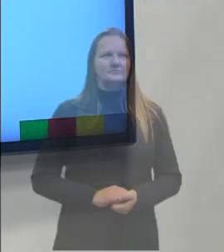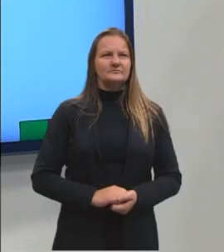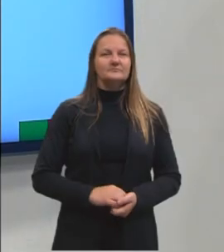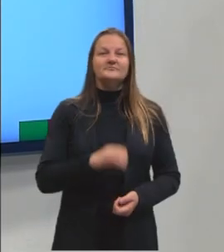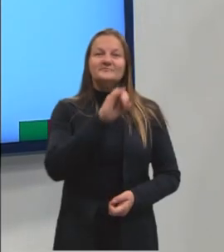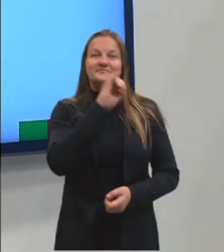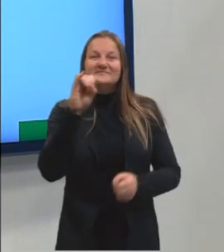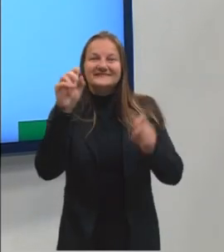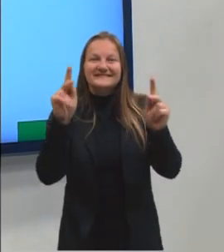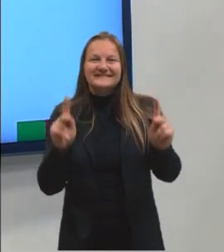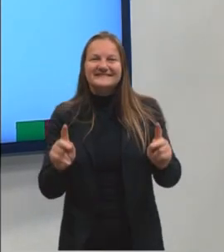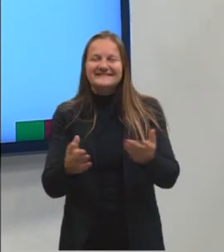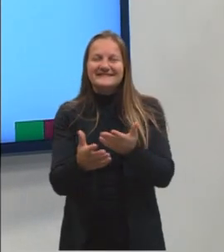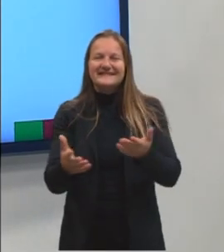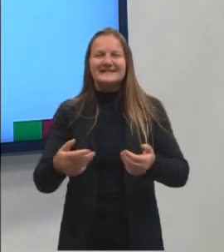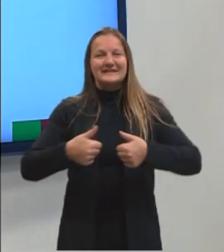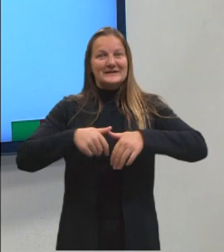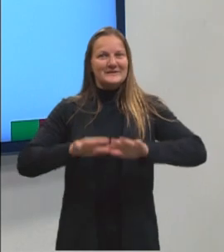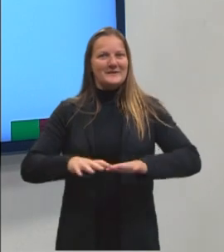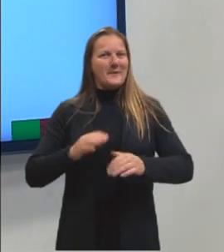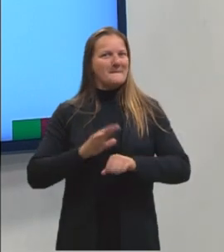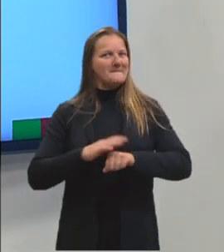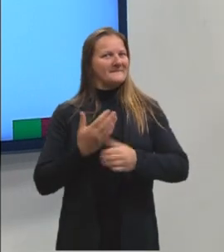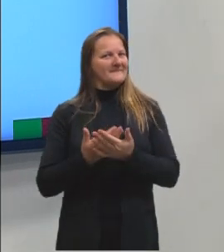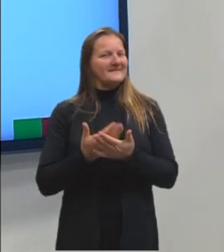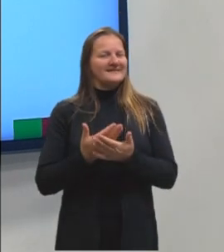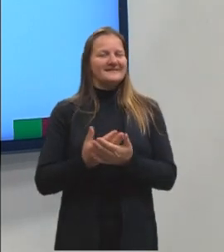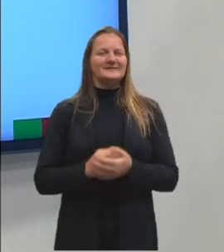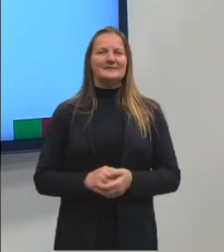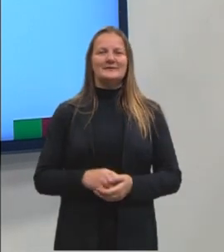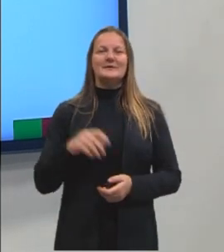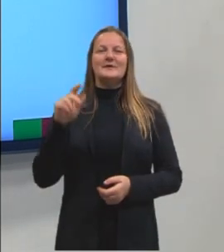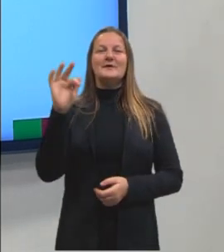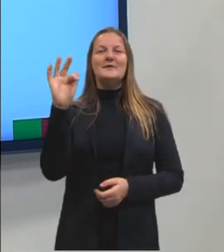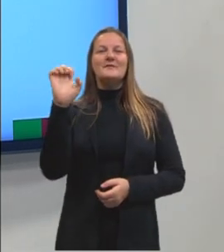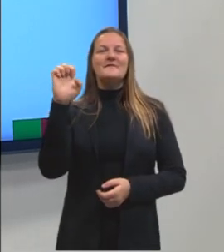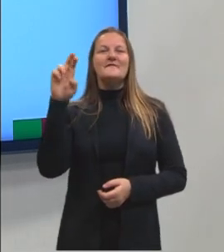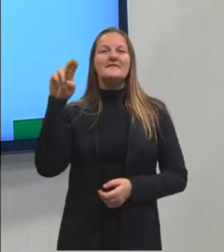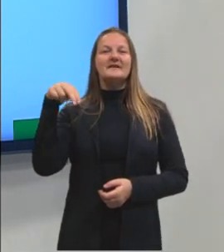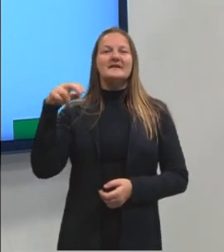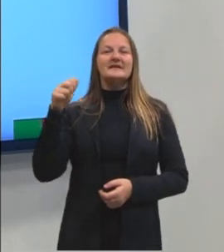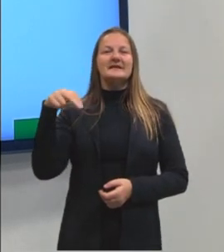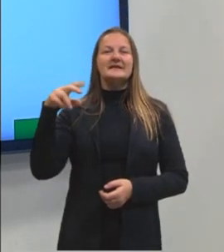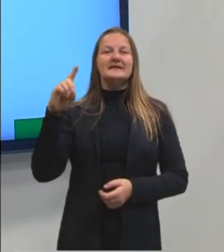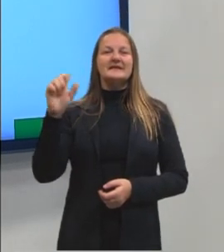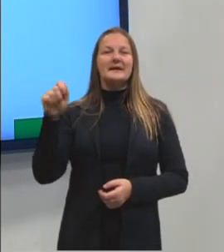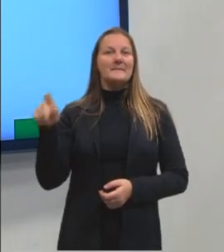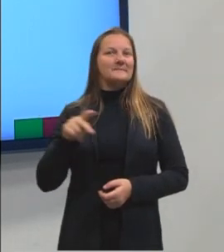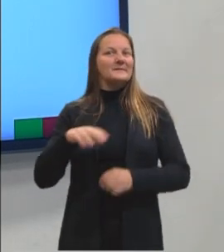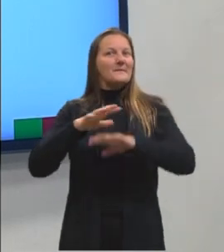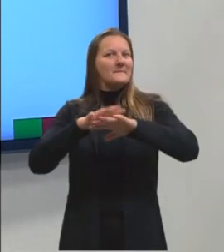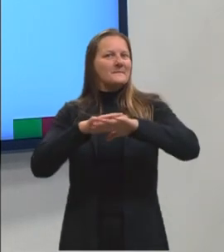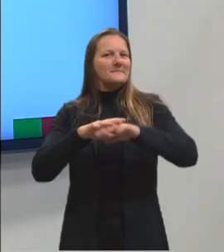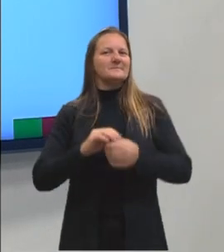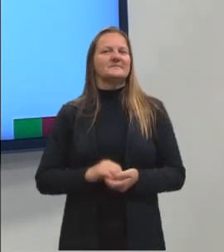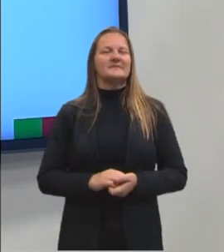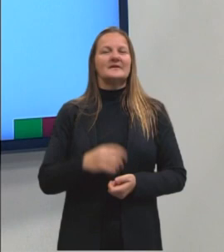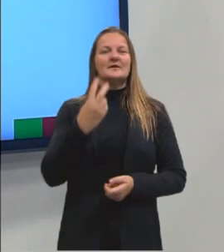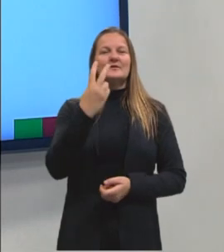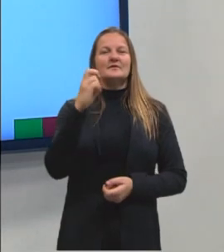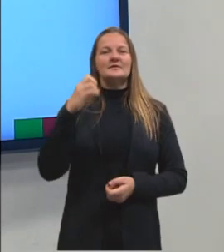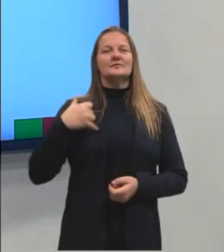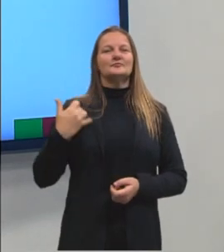Oi, oi pessoas! Estamos aqui para mais uma aula. Eu sou a prof. Fernanda, prof. de matemática. Tenho 25